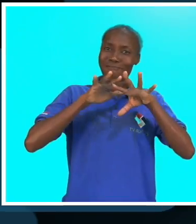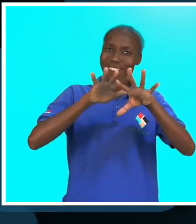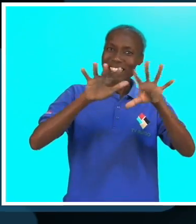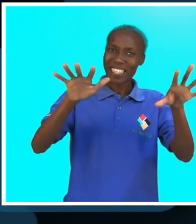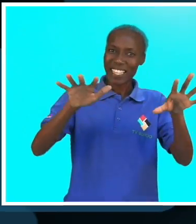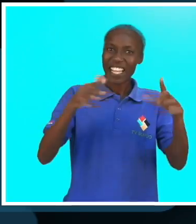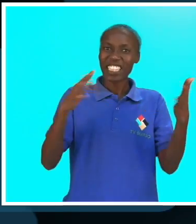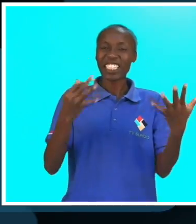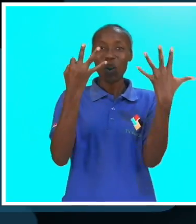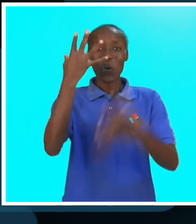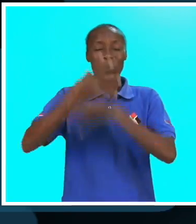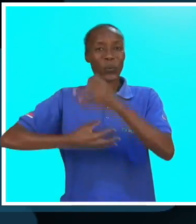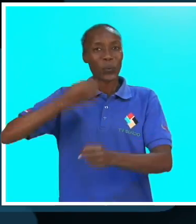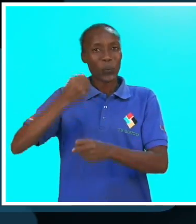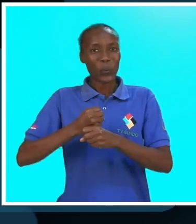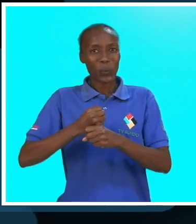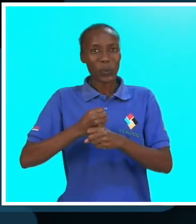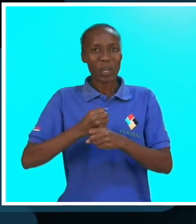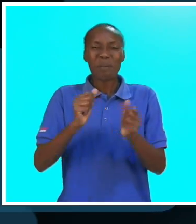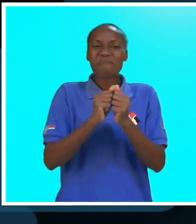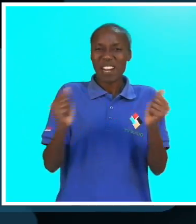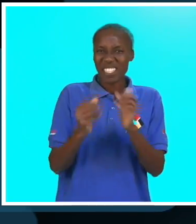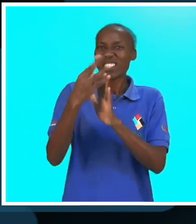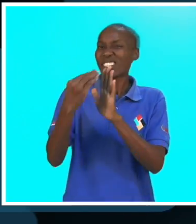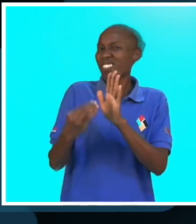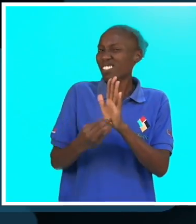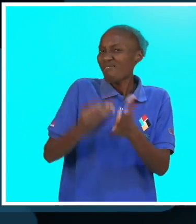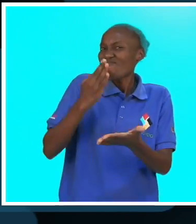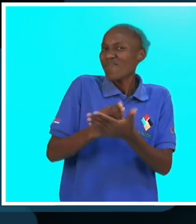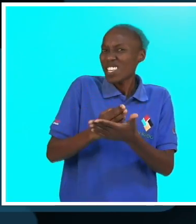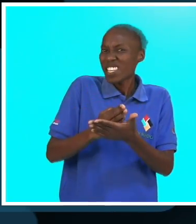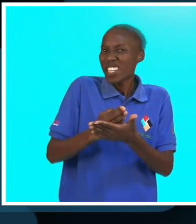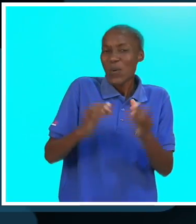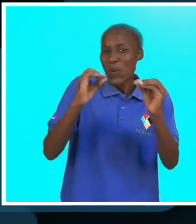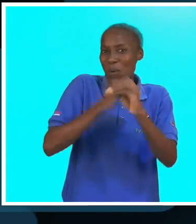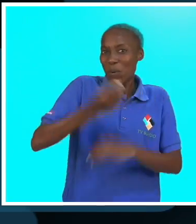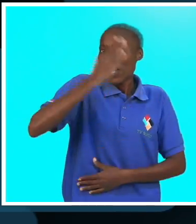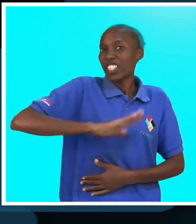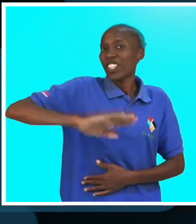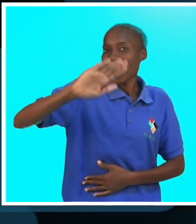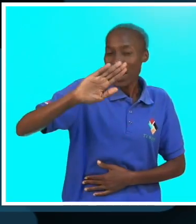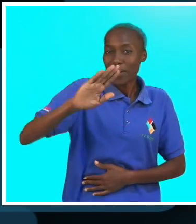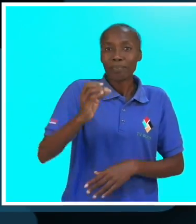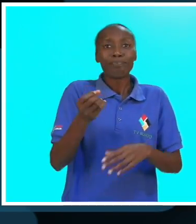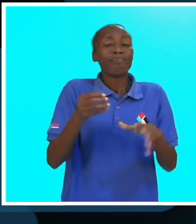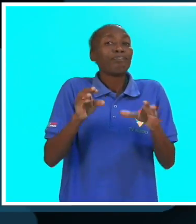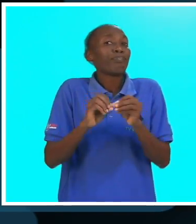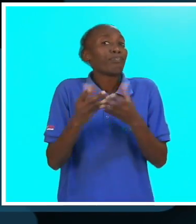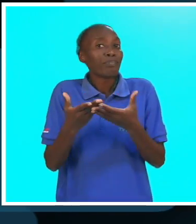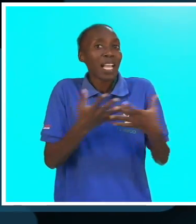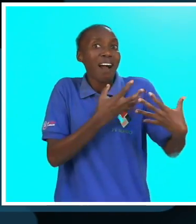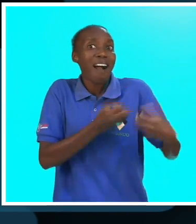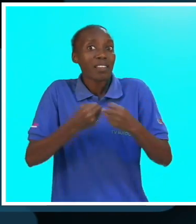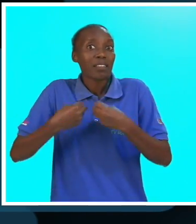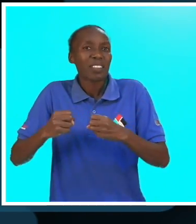massificação, foram oito anos de autêntico descalabro. Não houve